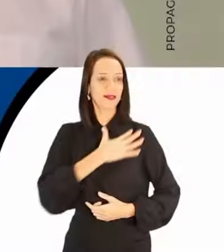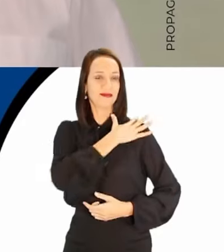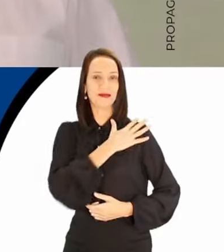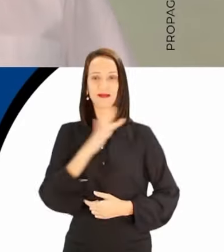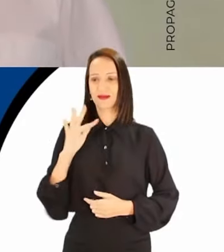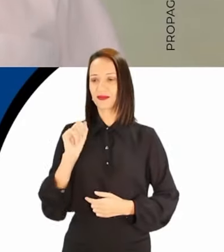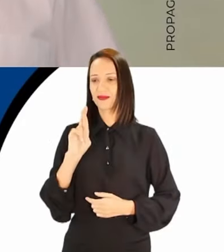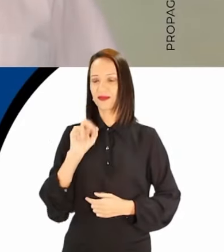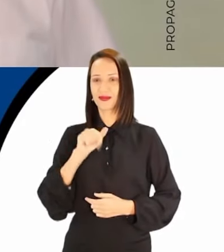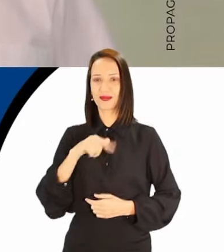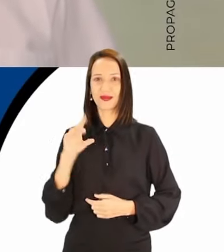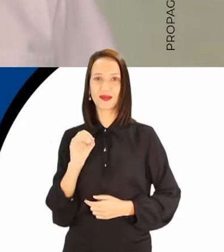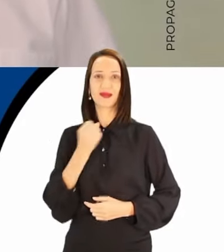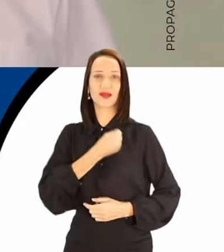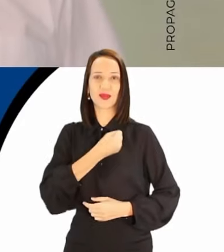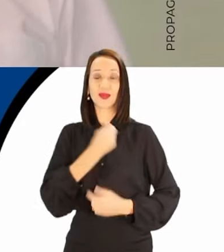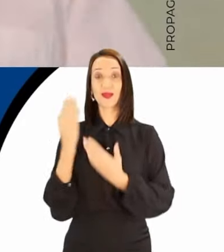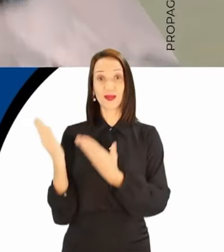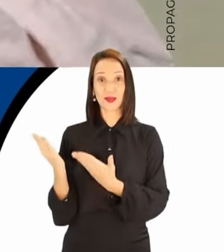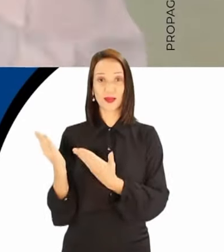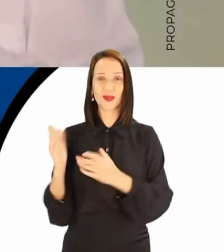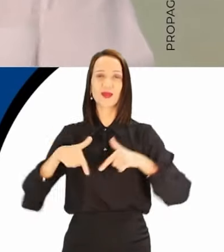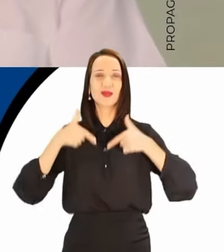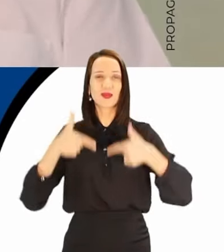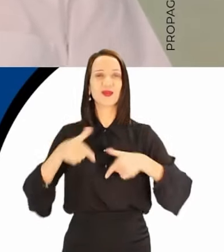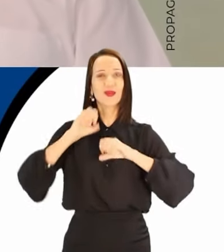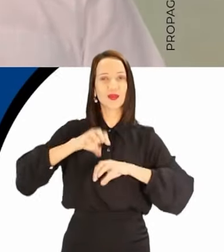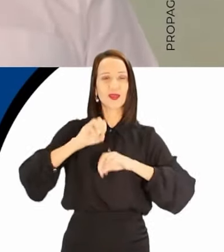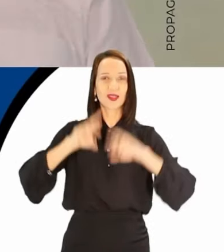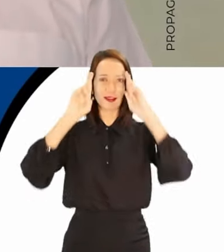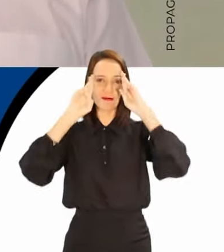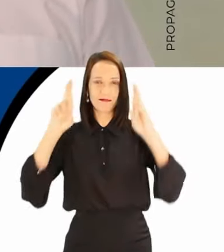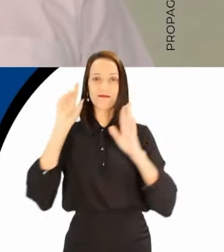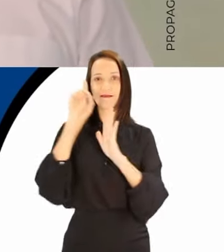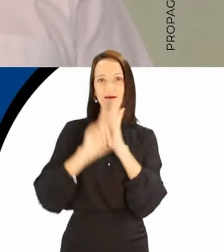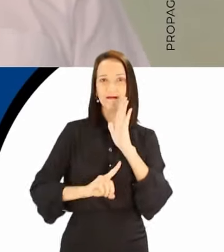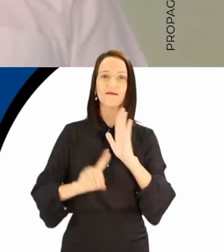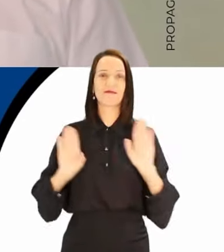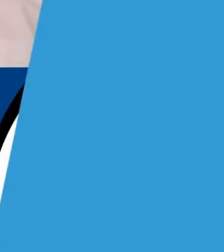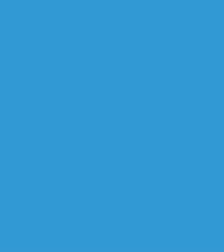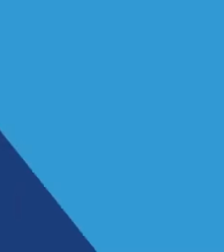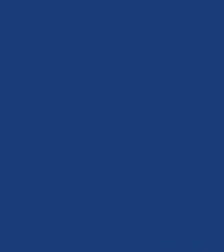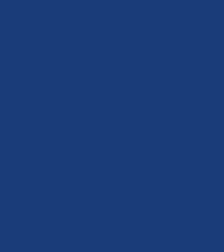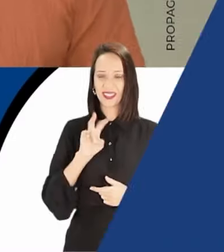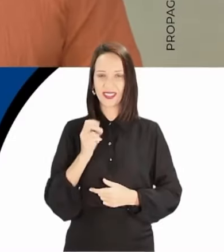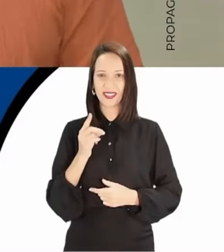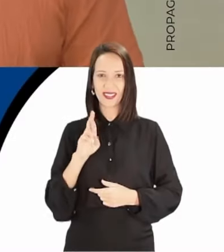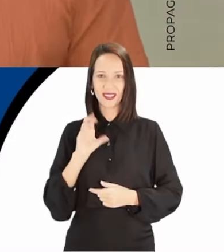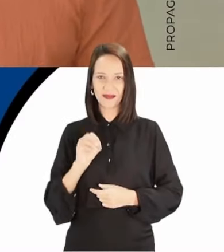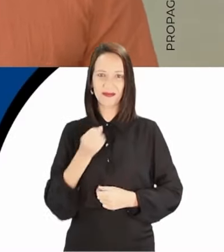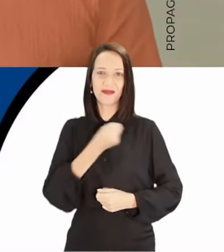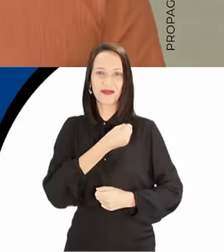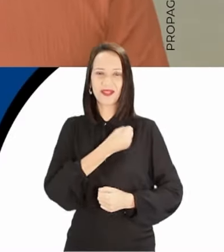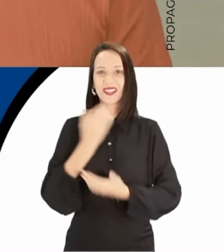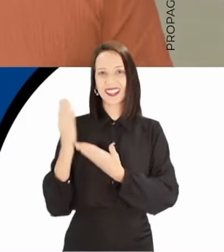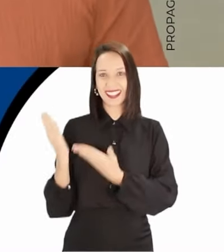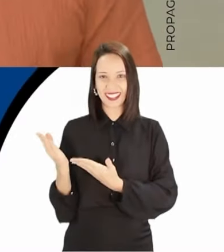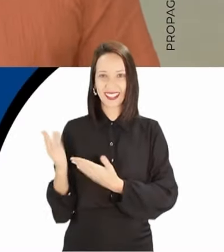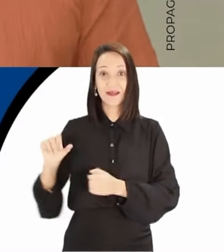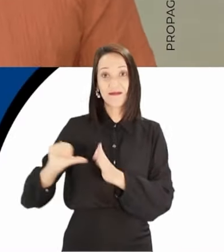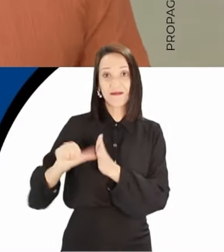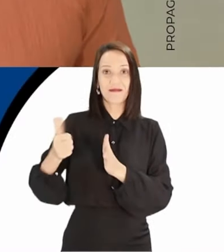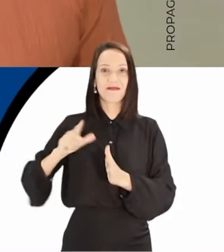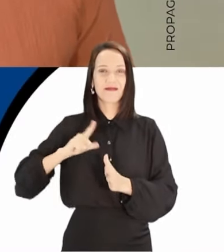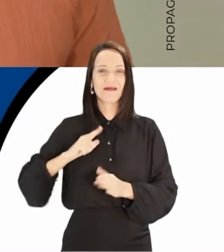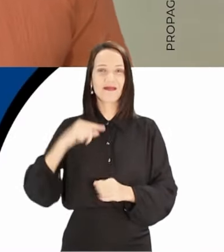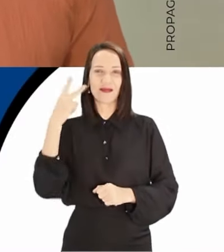Comandante Farinazo, 12, 5, 5, 5. Luta pela educação e respeito aos direitos do autista. Evandro Reis, 12, 1, 2,